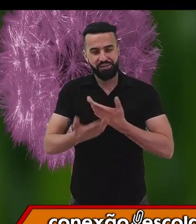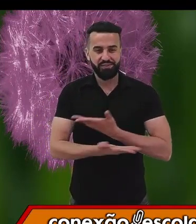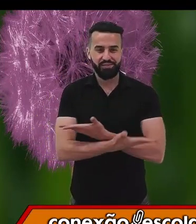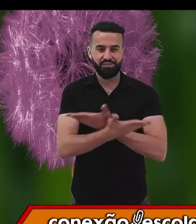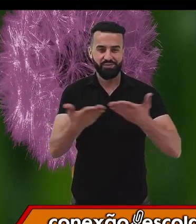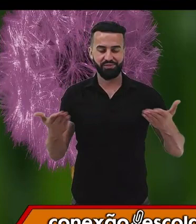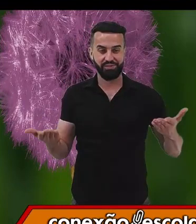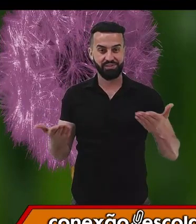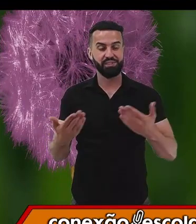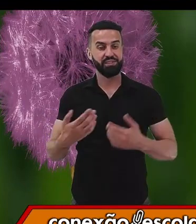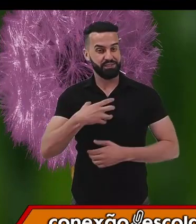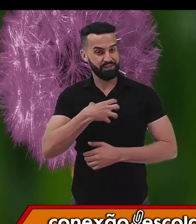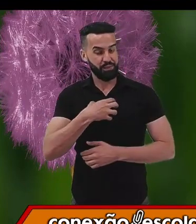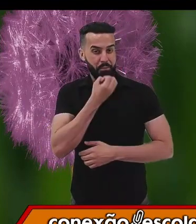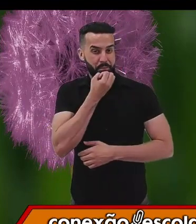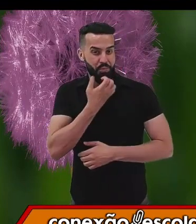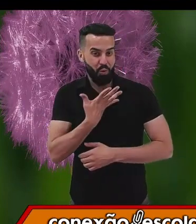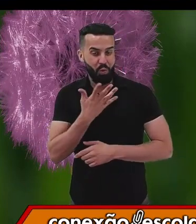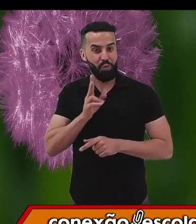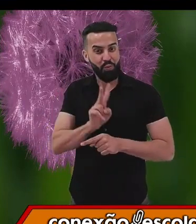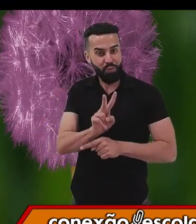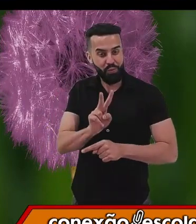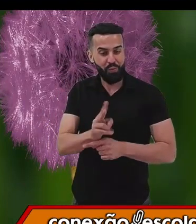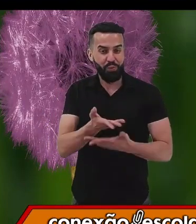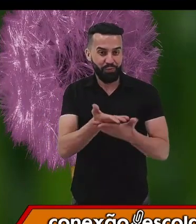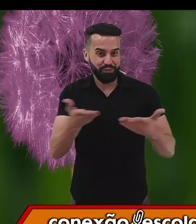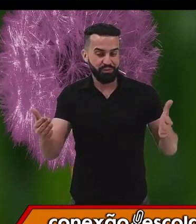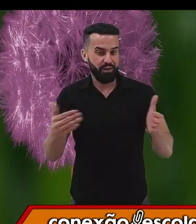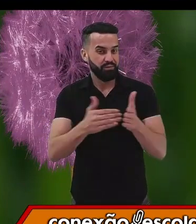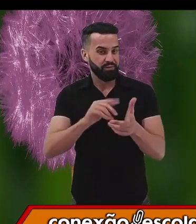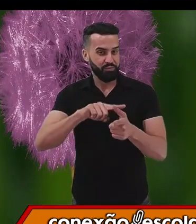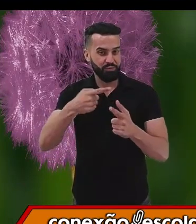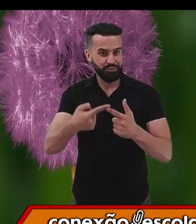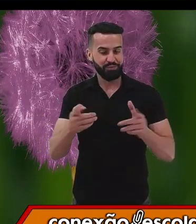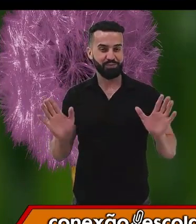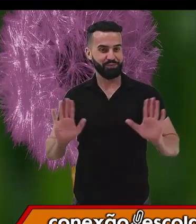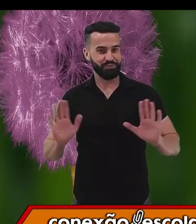você, fique bem, cuide-se, e até a próxima!